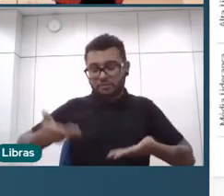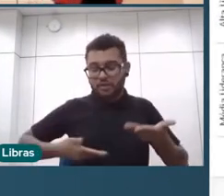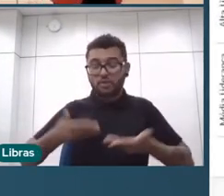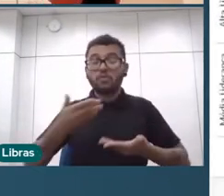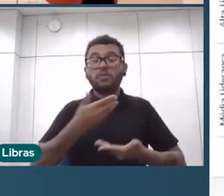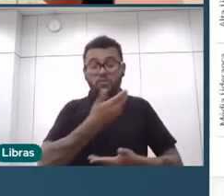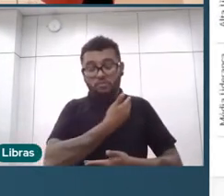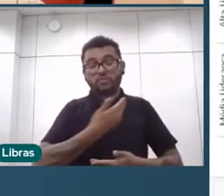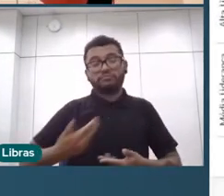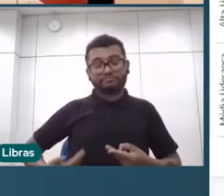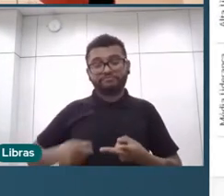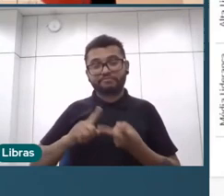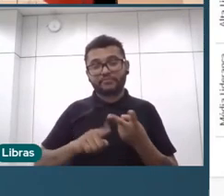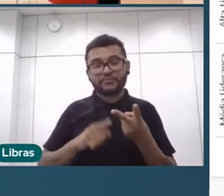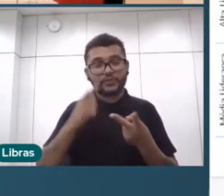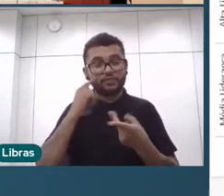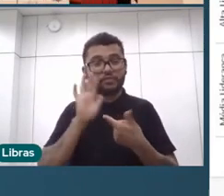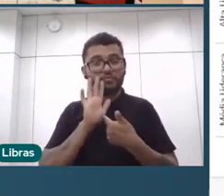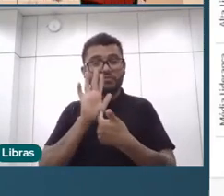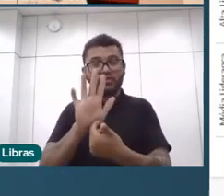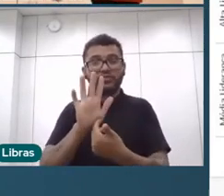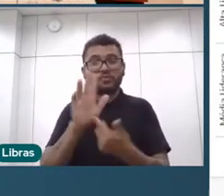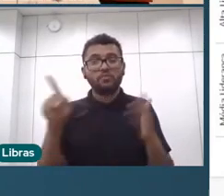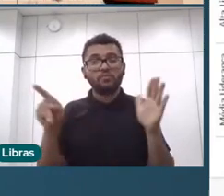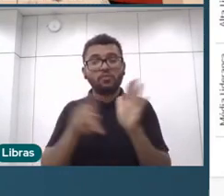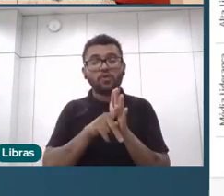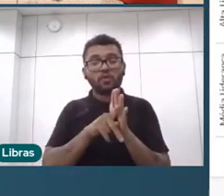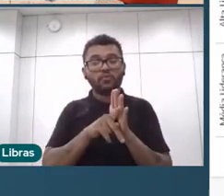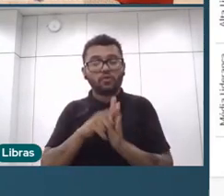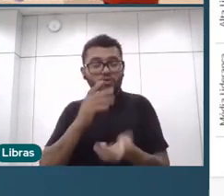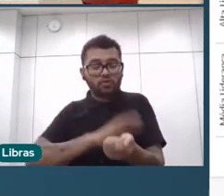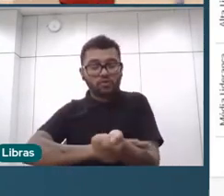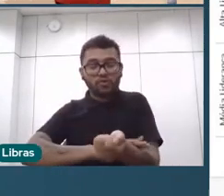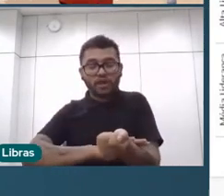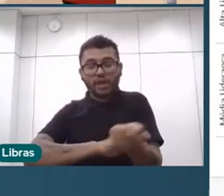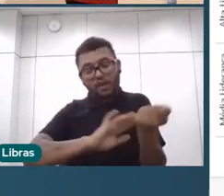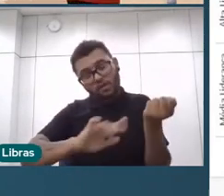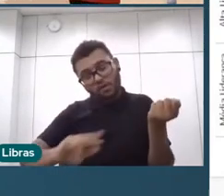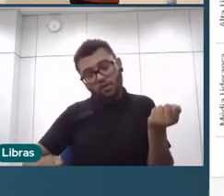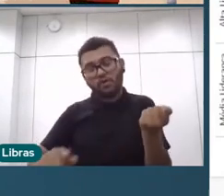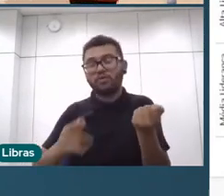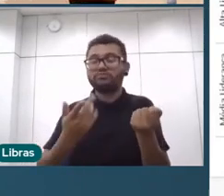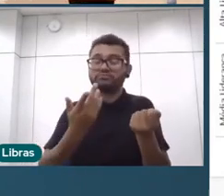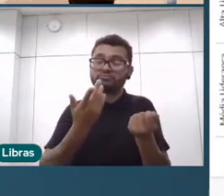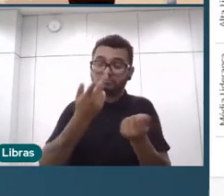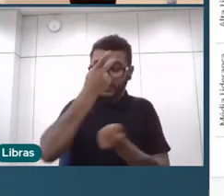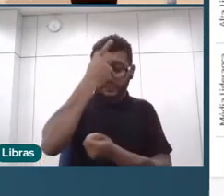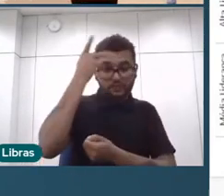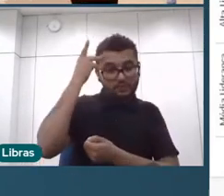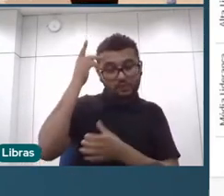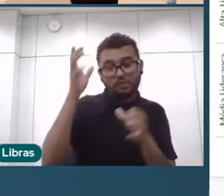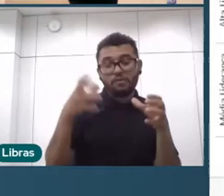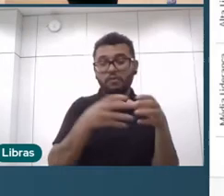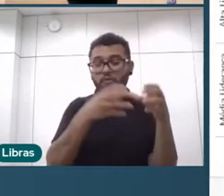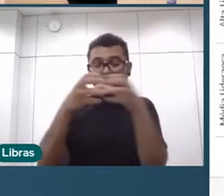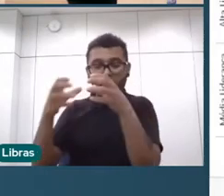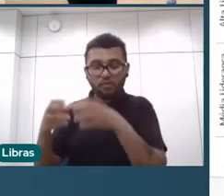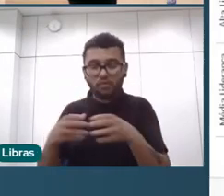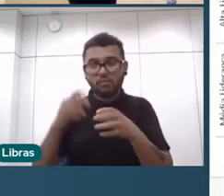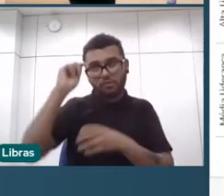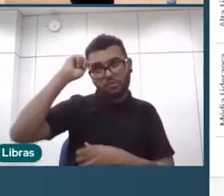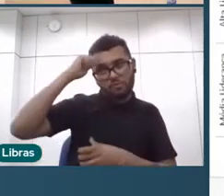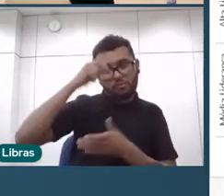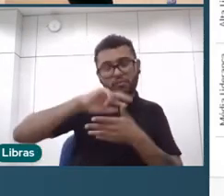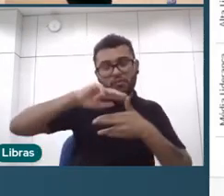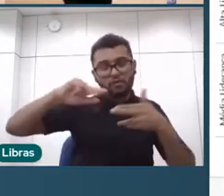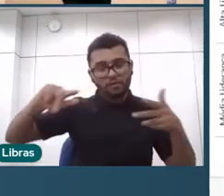E aqui é um recorte de raça, com raça e etnia. A gente fez, de novo